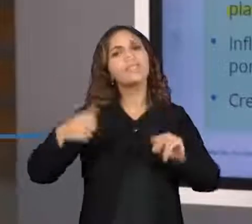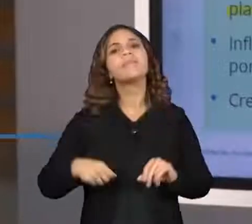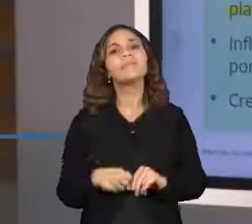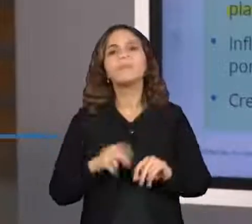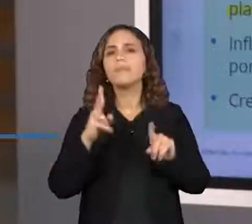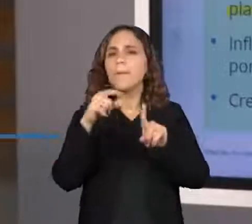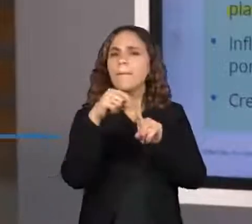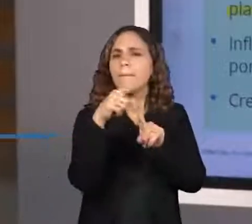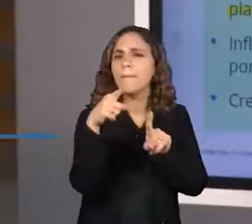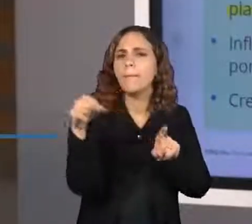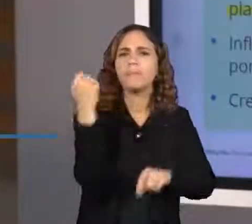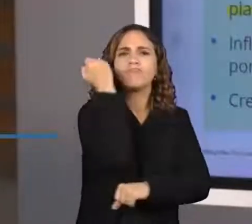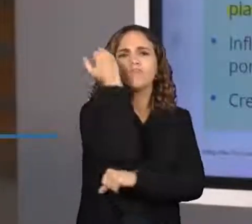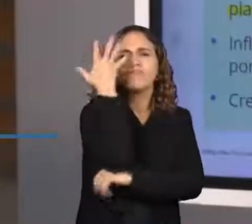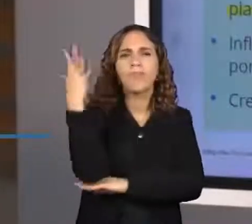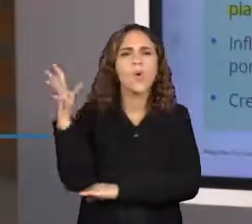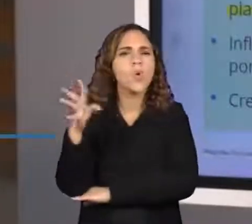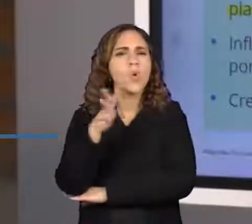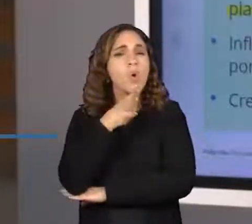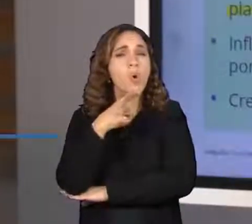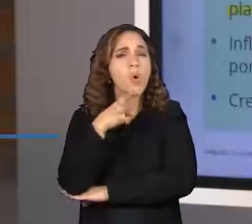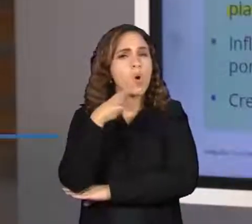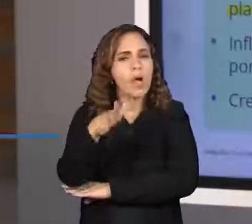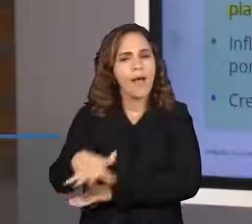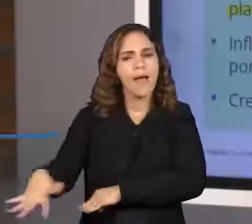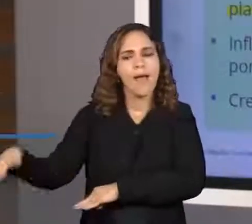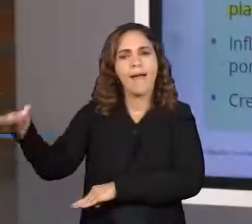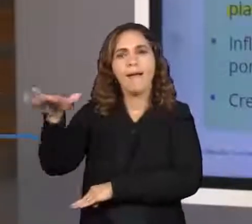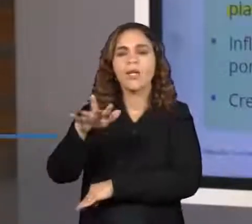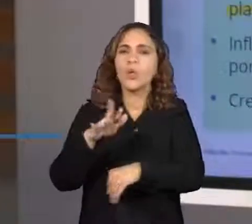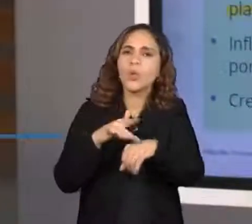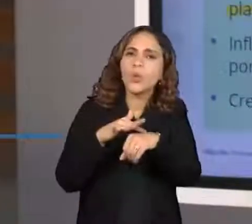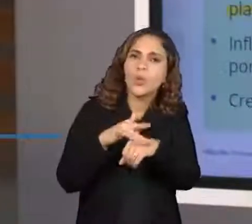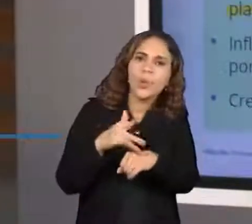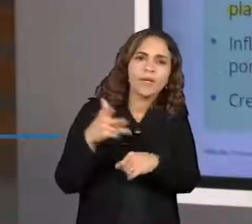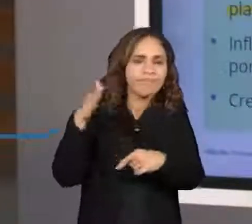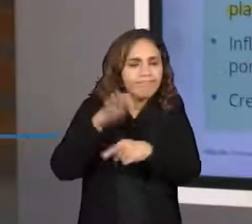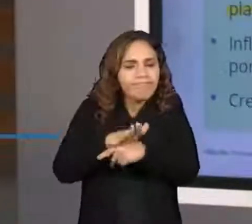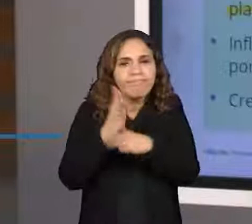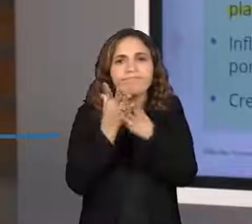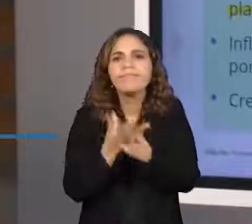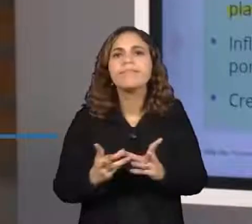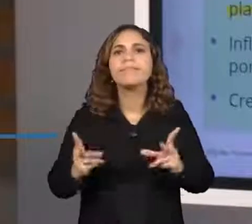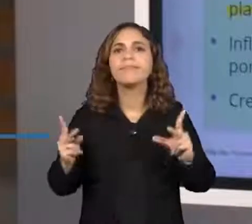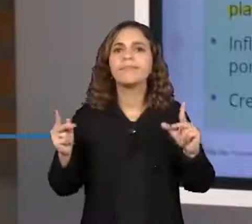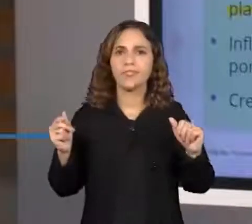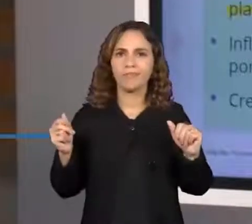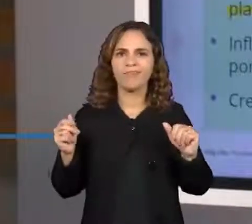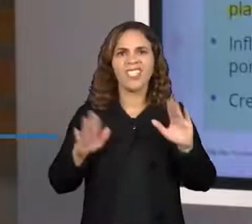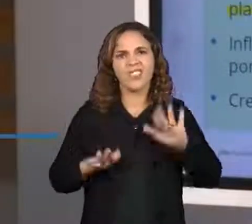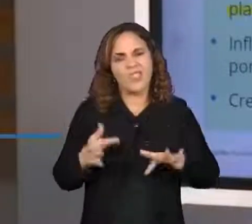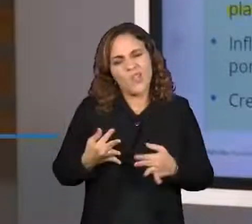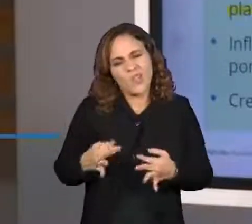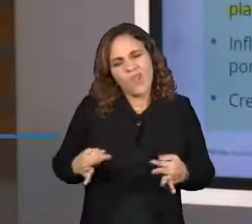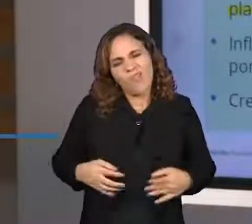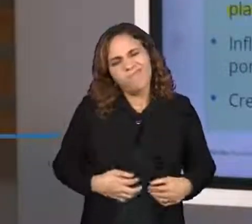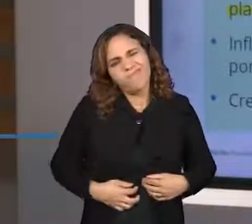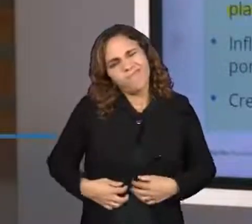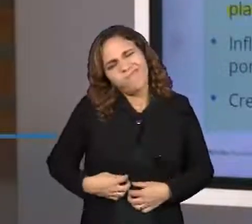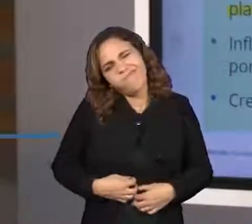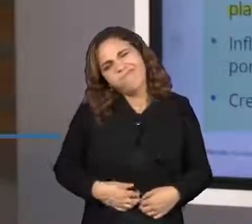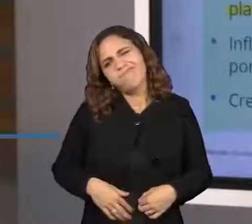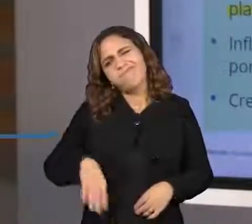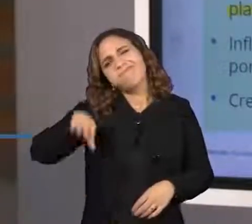plantas, para tratar as doenças, ajudar a aliviar algumas vezes quando a gente está doente.